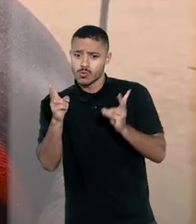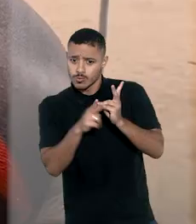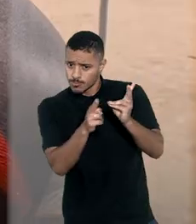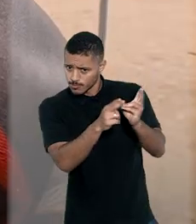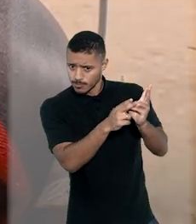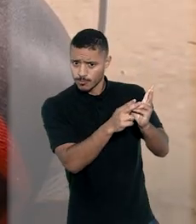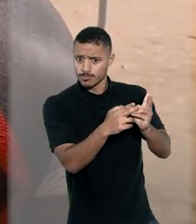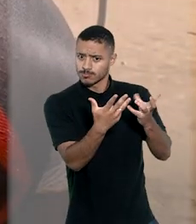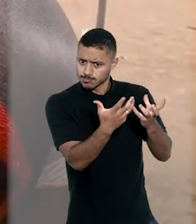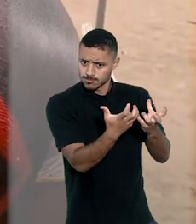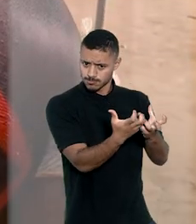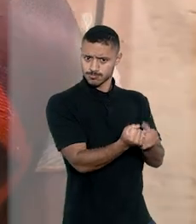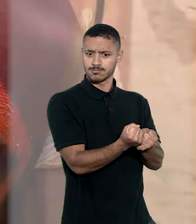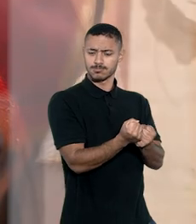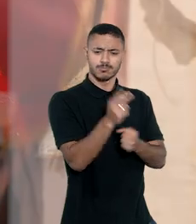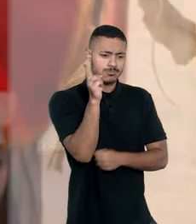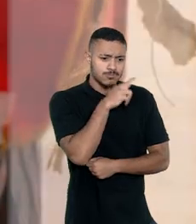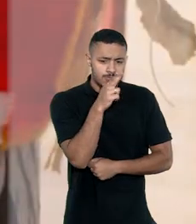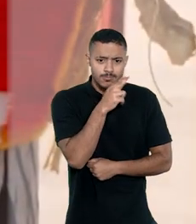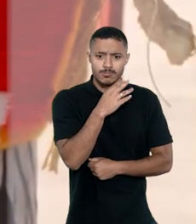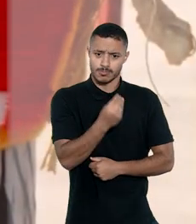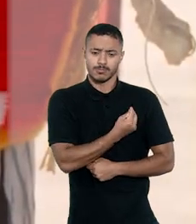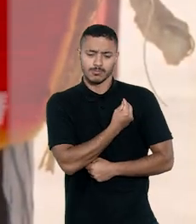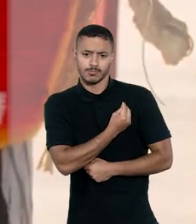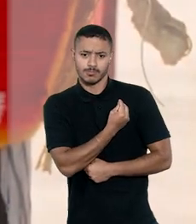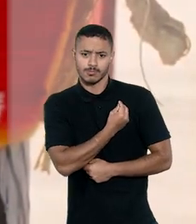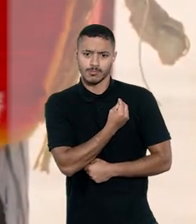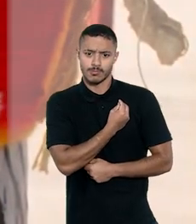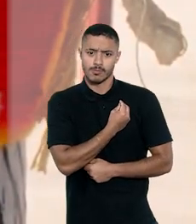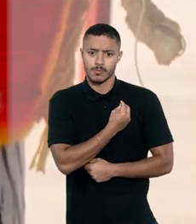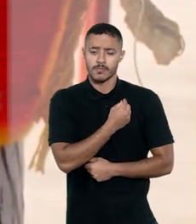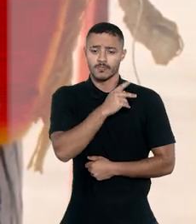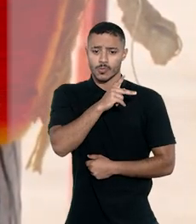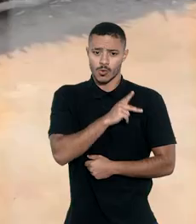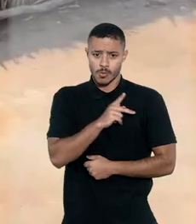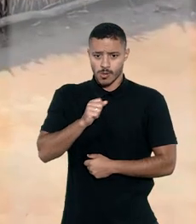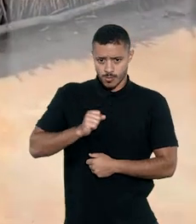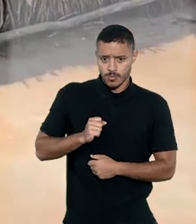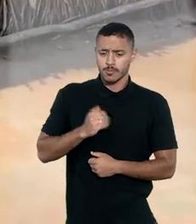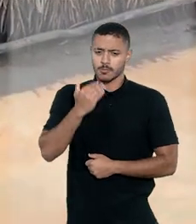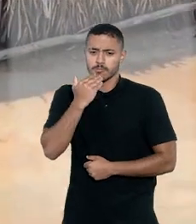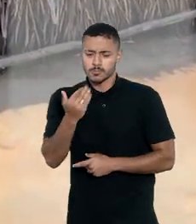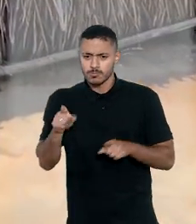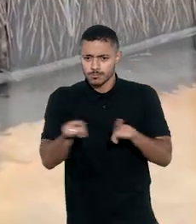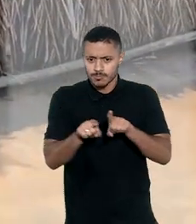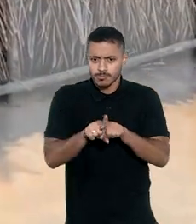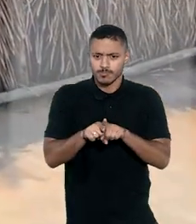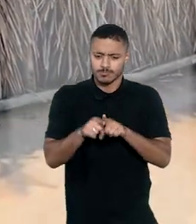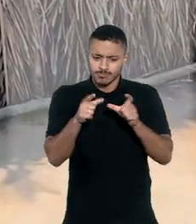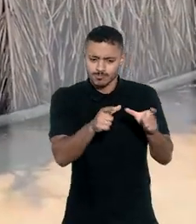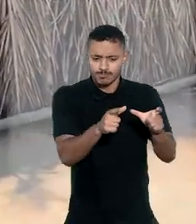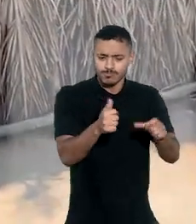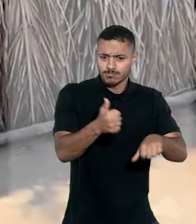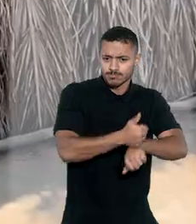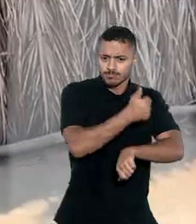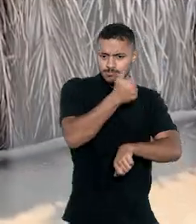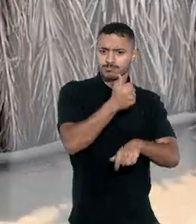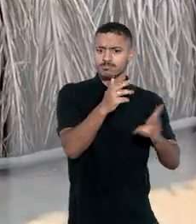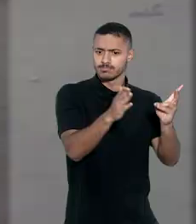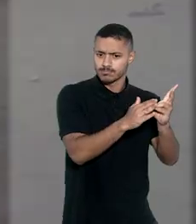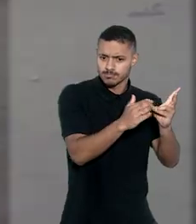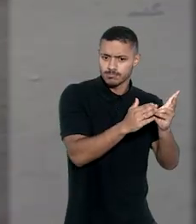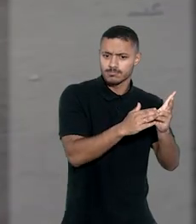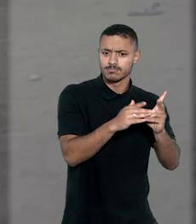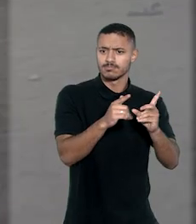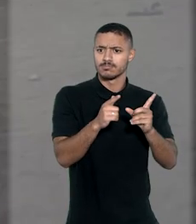em que os Fulcachós solicitaram a adoção de providências urgentes para sua sobrevivência. O MPF também pediu que fossem adquiridas terras